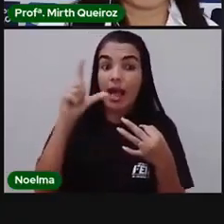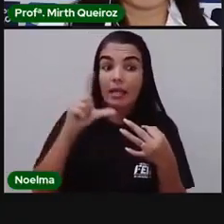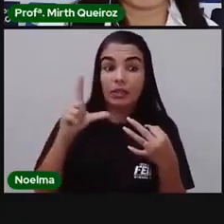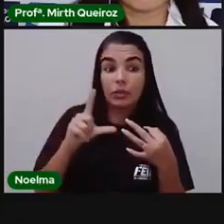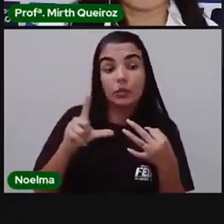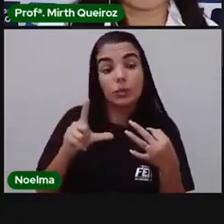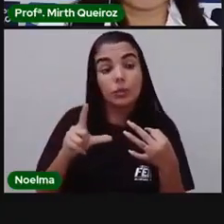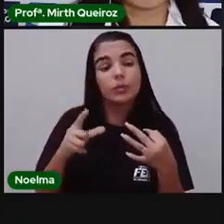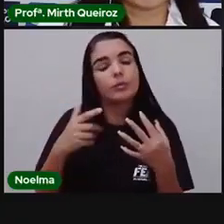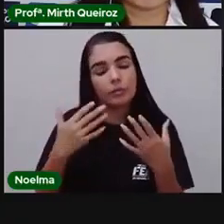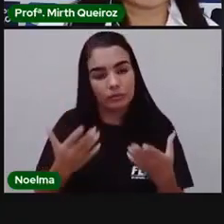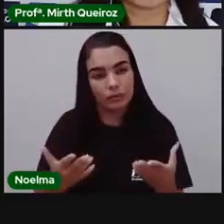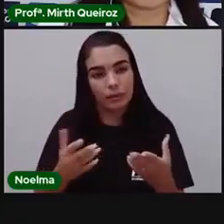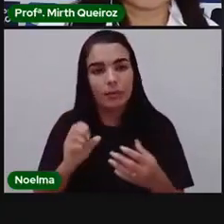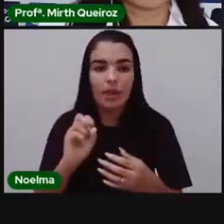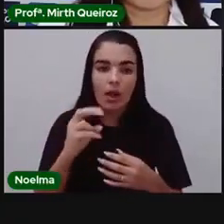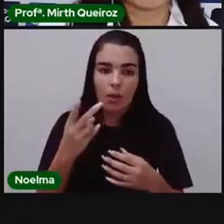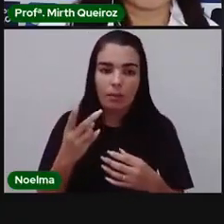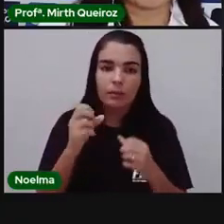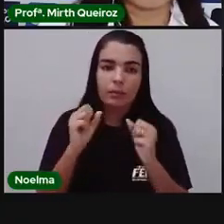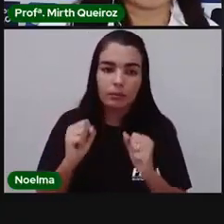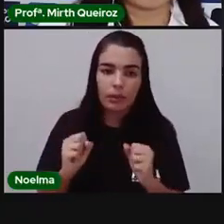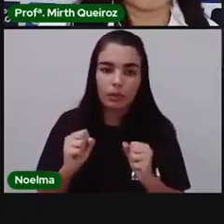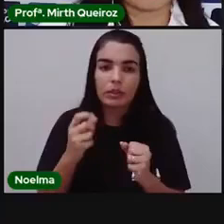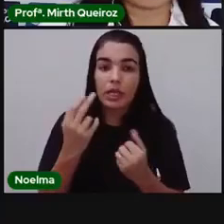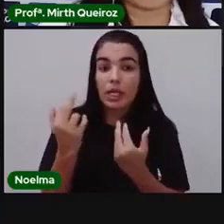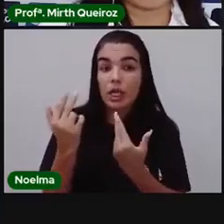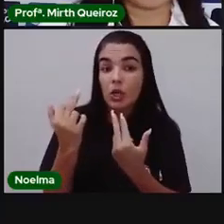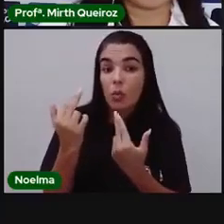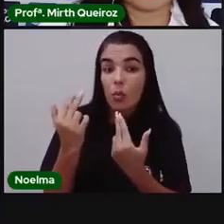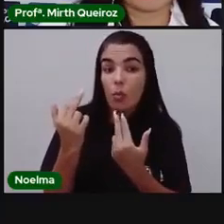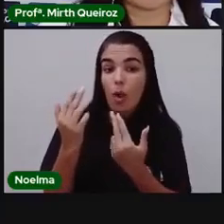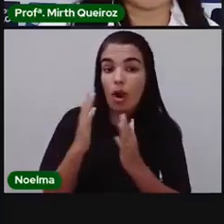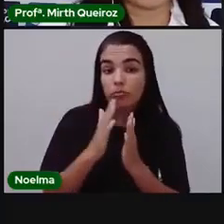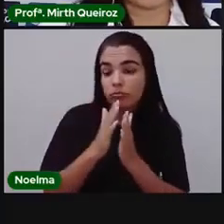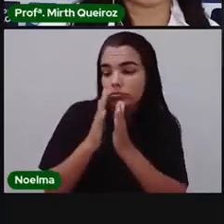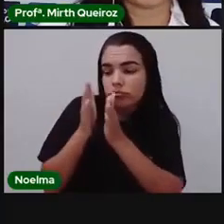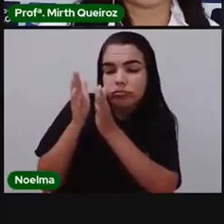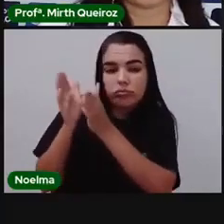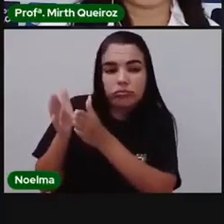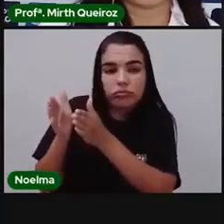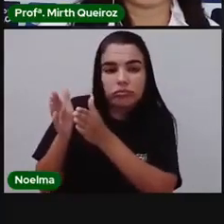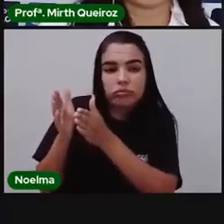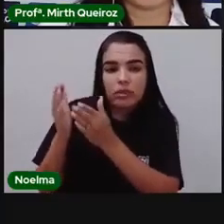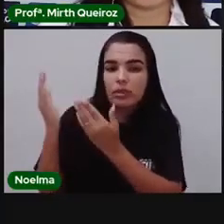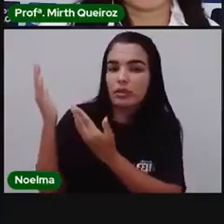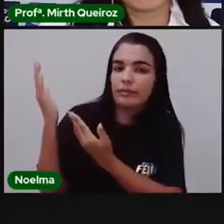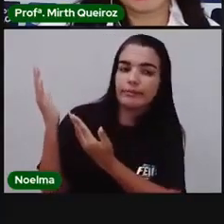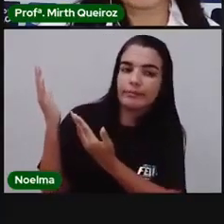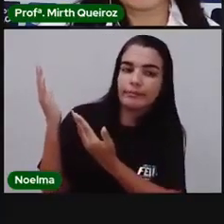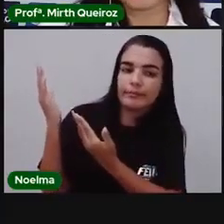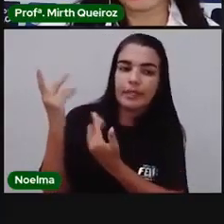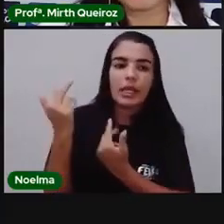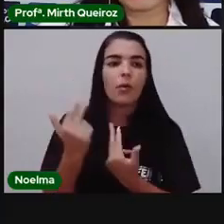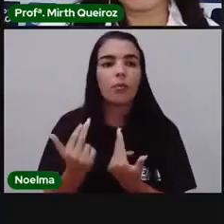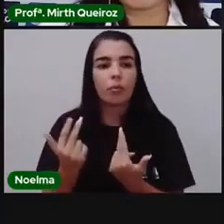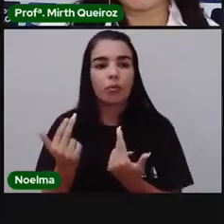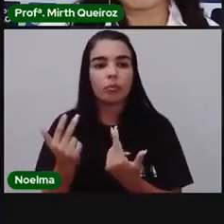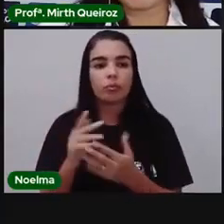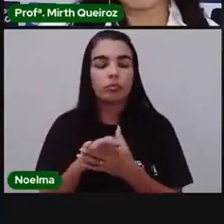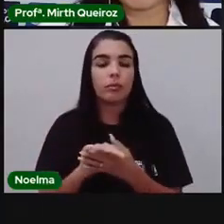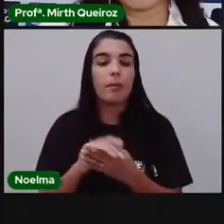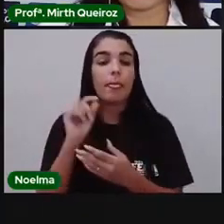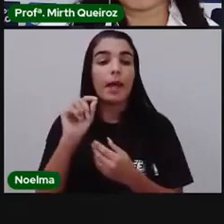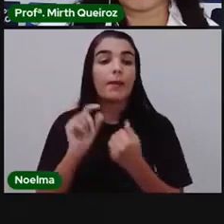vocês pintariam aqui de azul. Ou vocês podem fazer, como tá no gráfico aqui do lado, todos de uma cor só. A legenda,